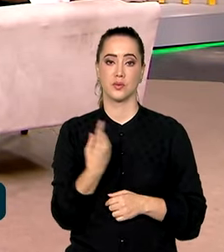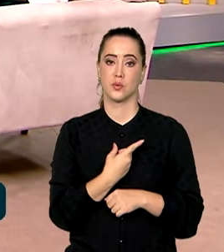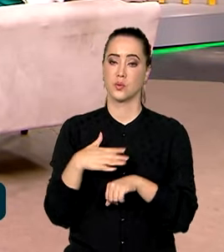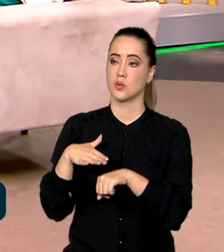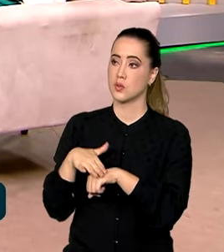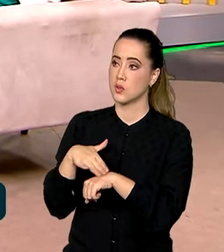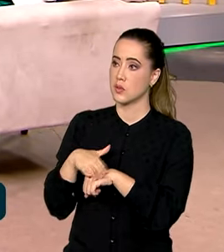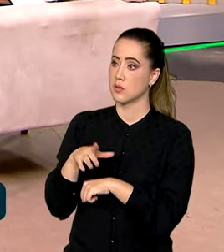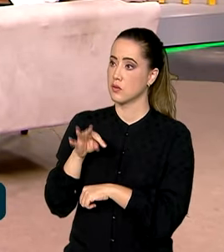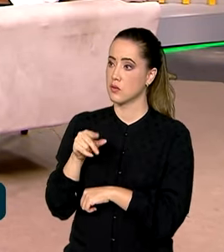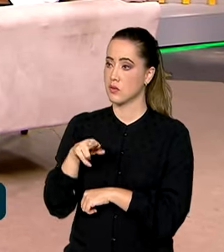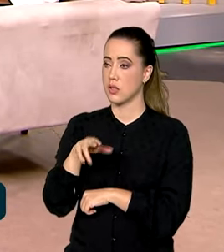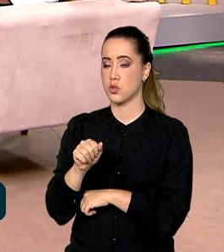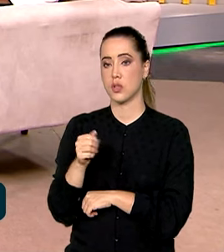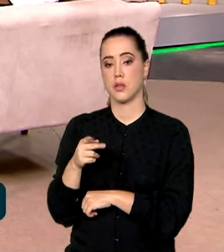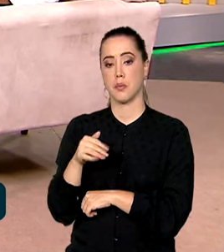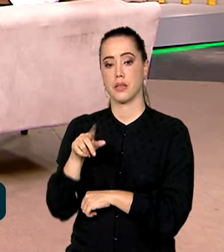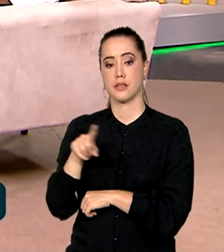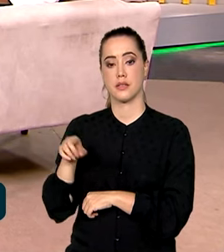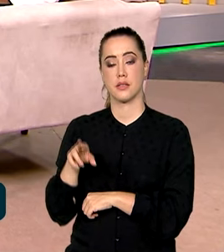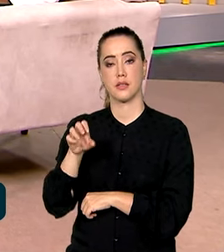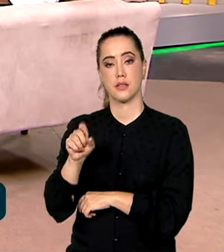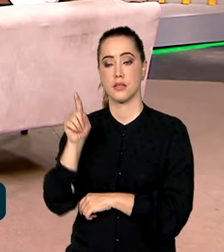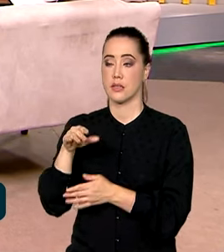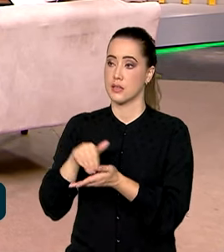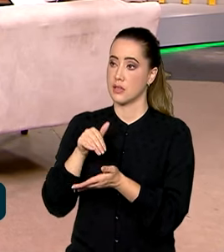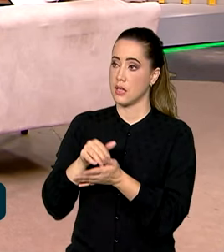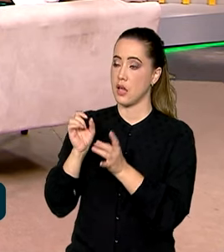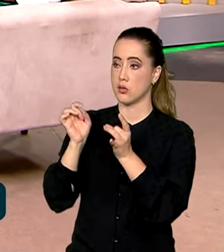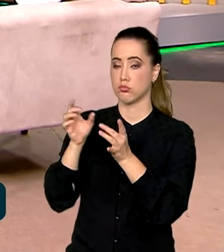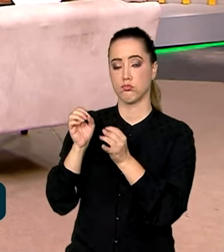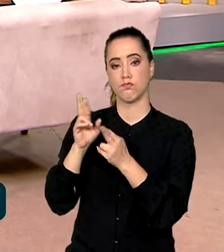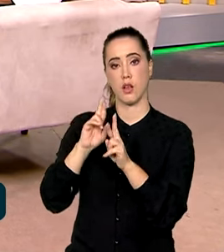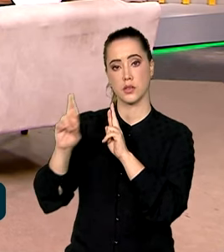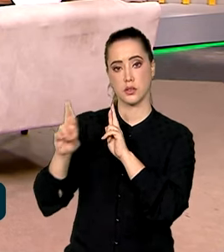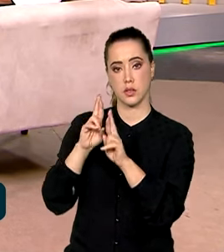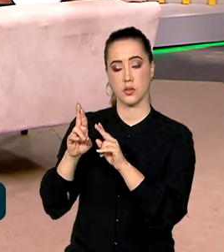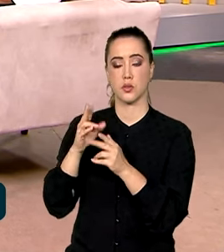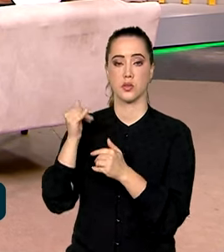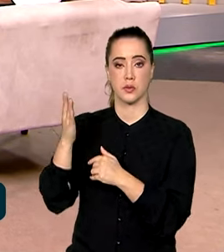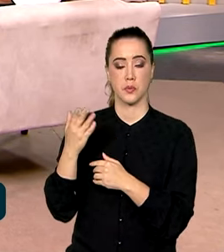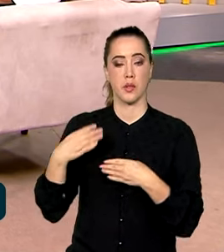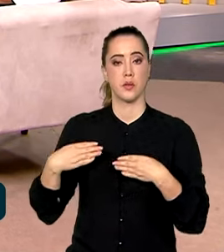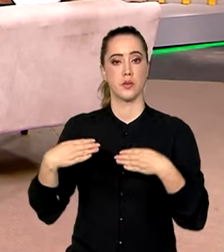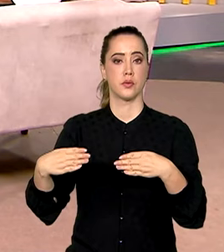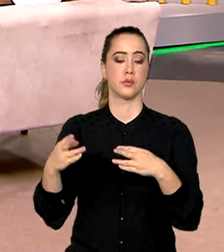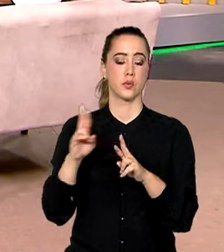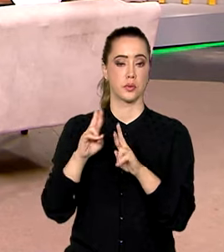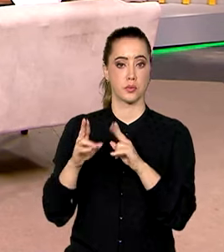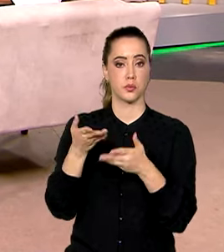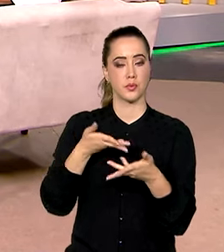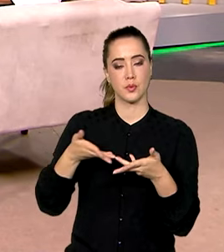conversamos com Tatiana Prazeres, que é a secretária do Comércio Exterior do Ministério do Desenvolvimento, Indústria, Comércio e